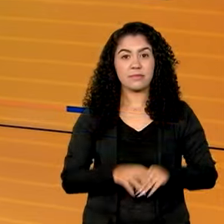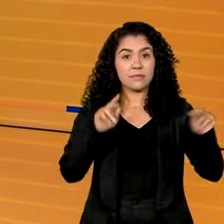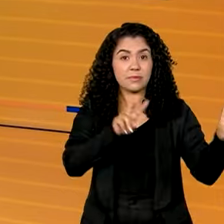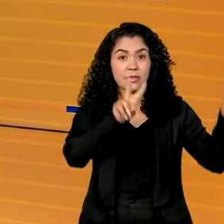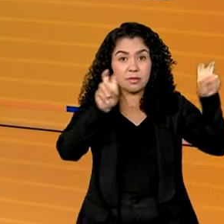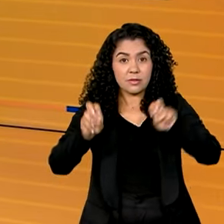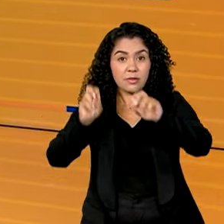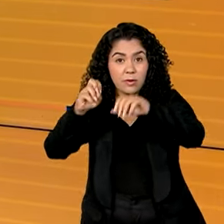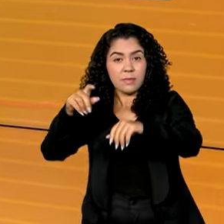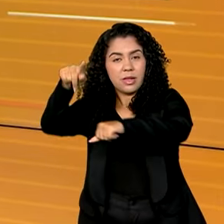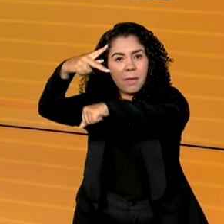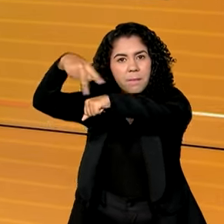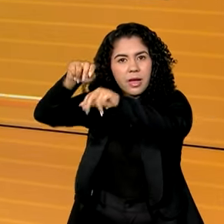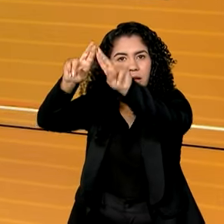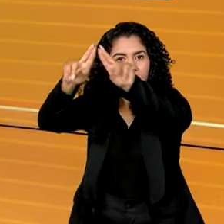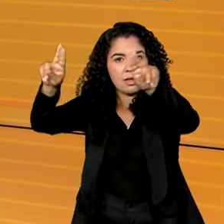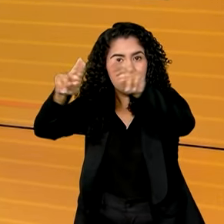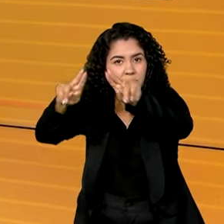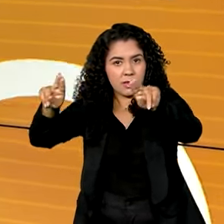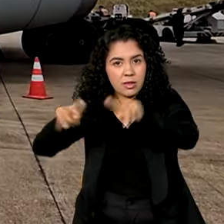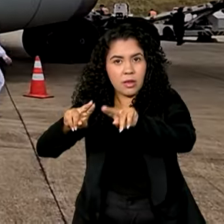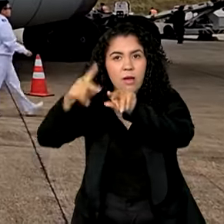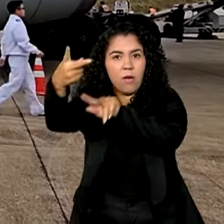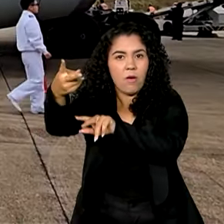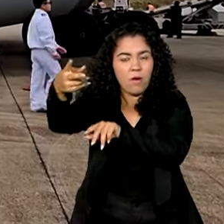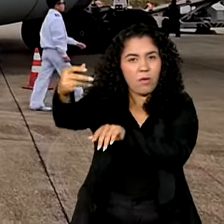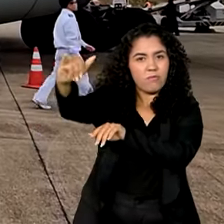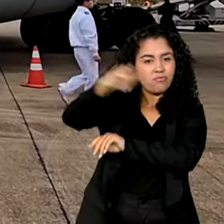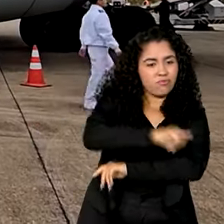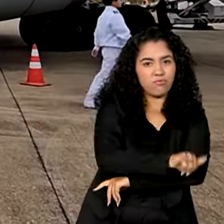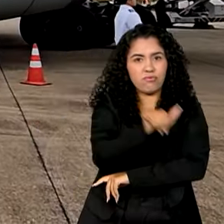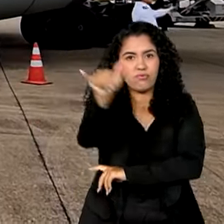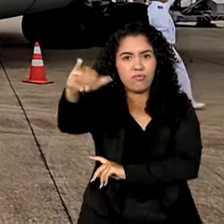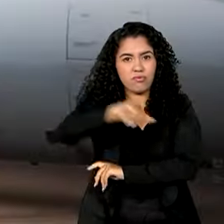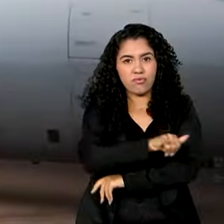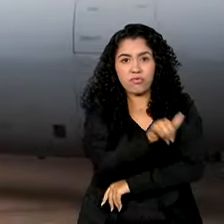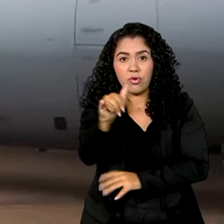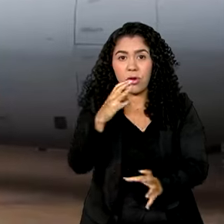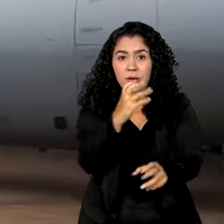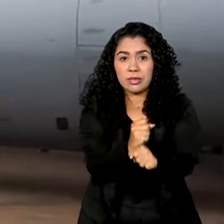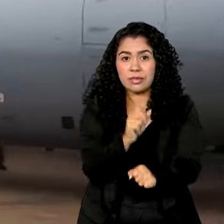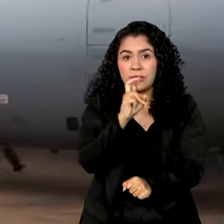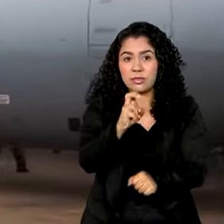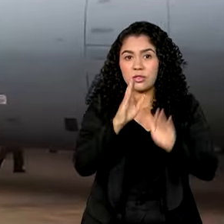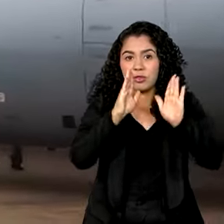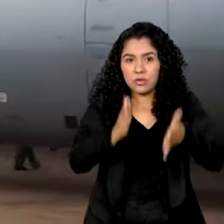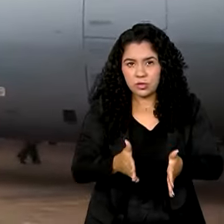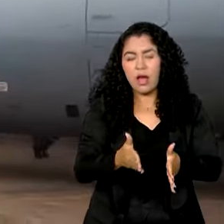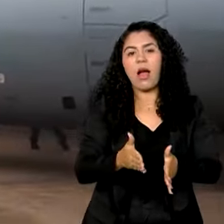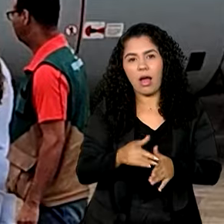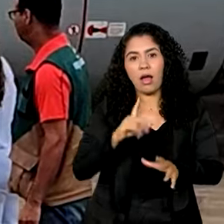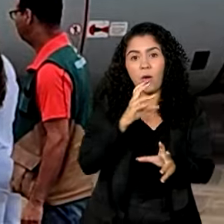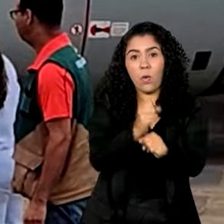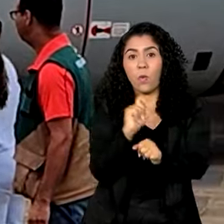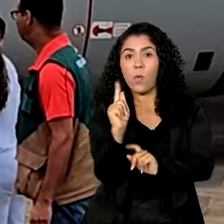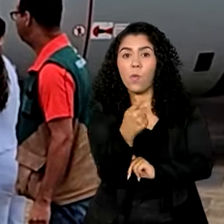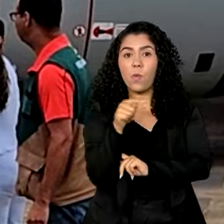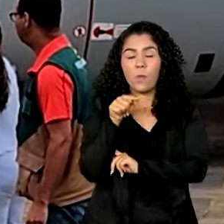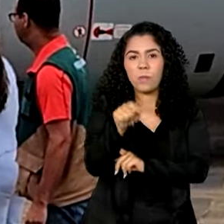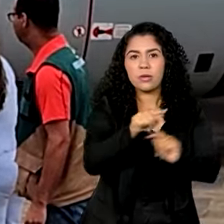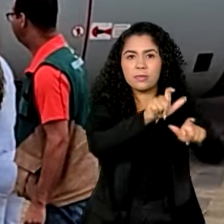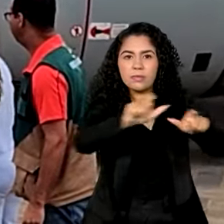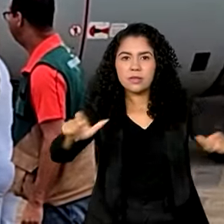Chega ao Brasil o quinto voo da Força Aérea Brasileira vindo do Líbano. Já passa de mil o número de